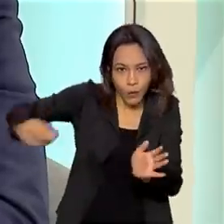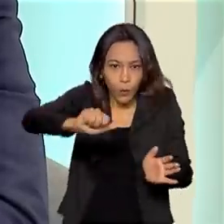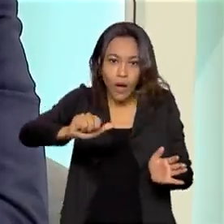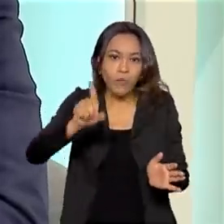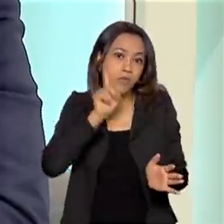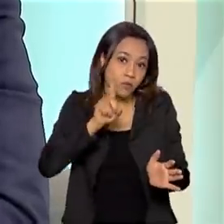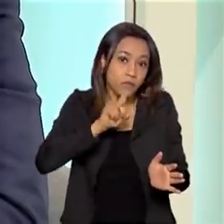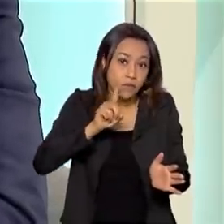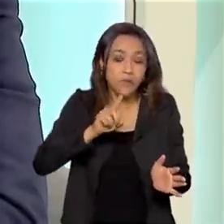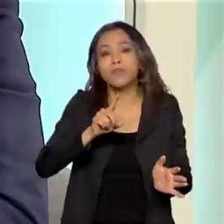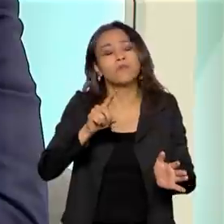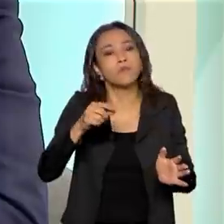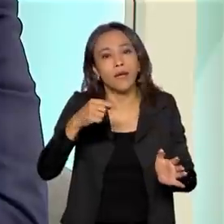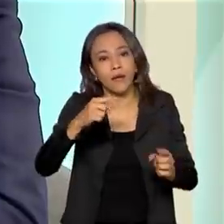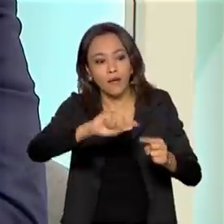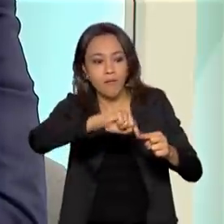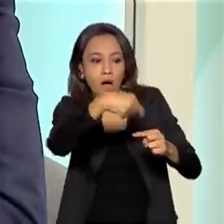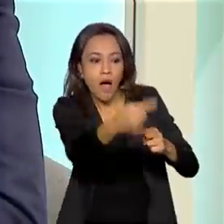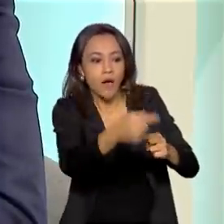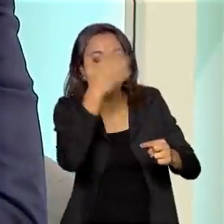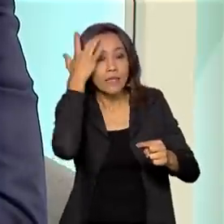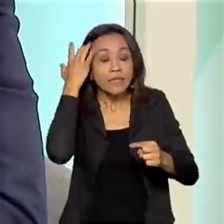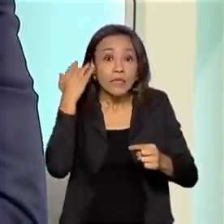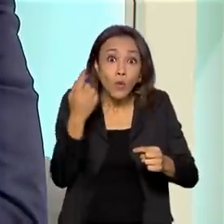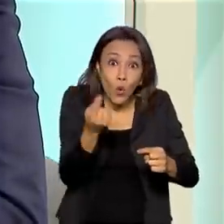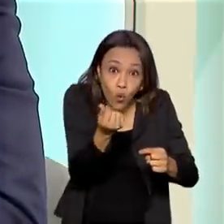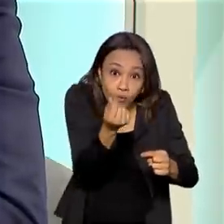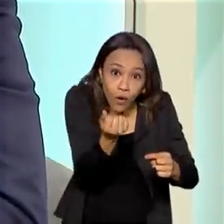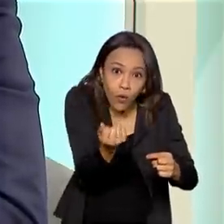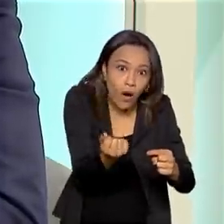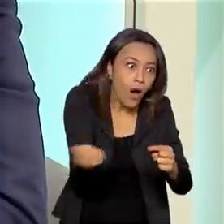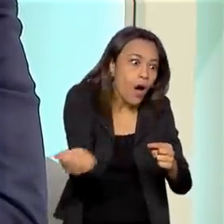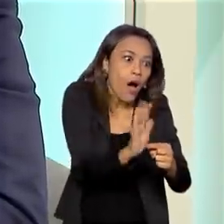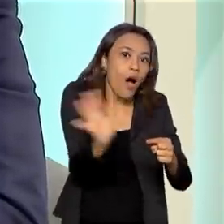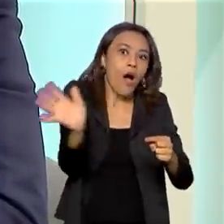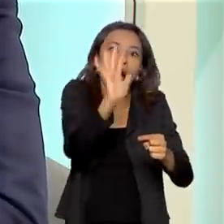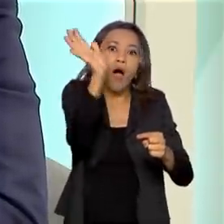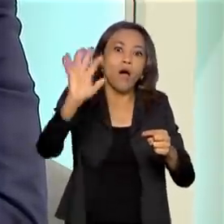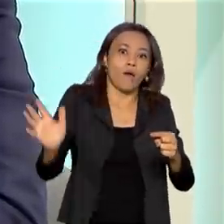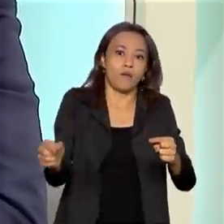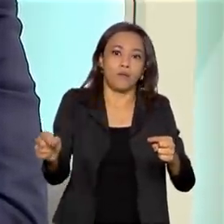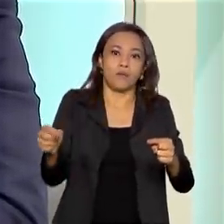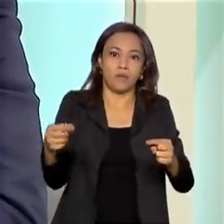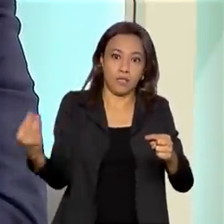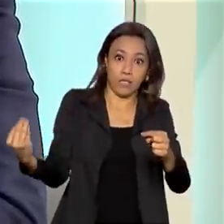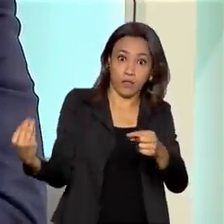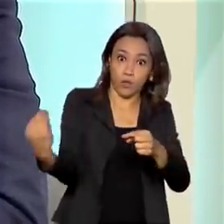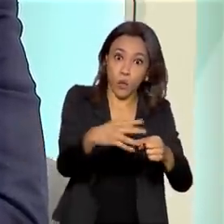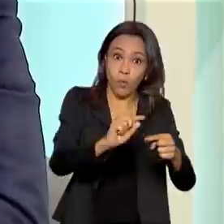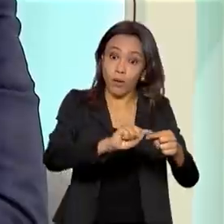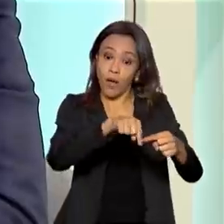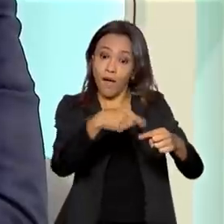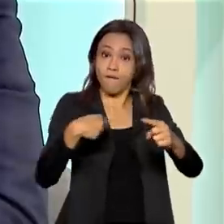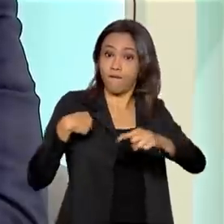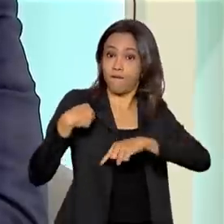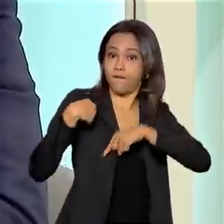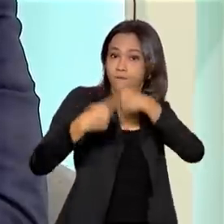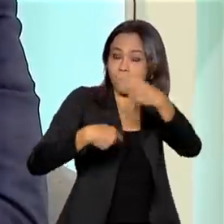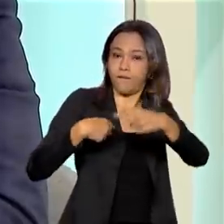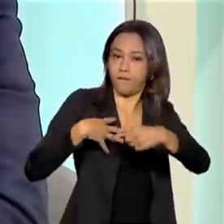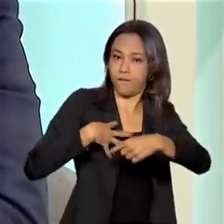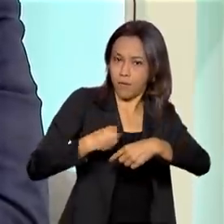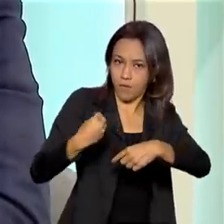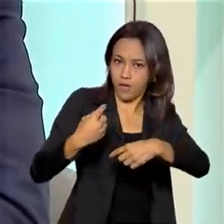para a segunda geração, tem uma tributação muito alta. E aquele que destina bens para instituições